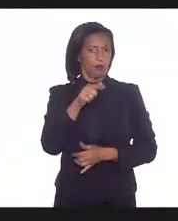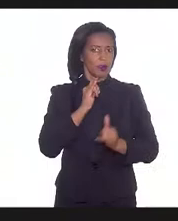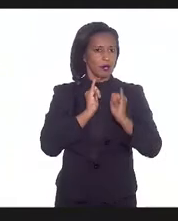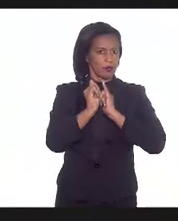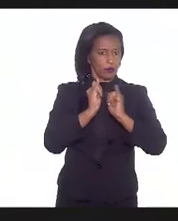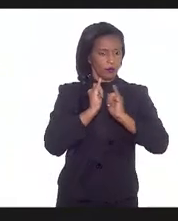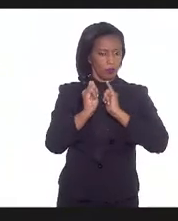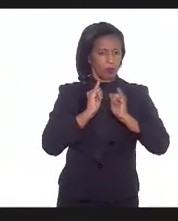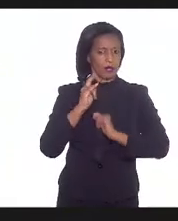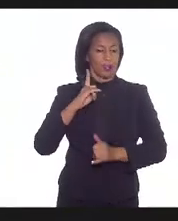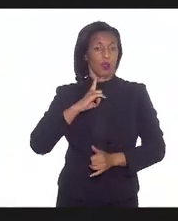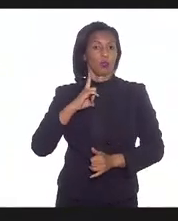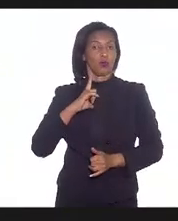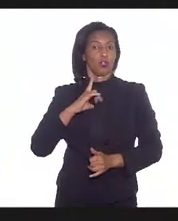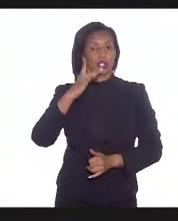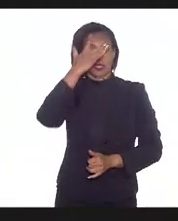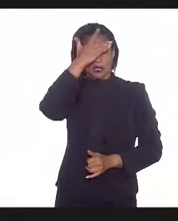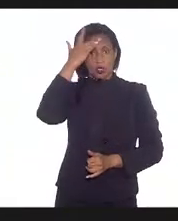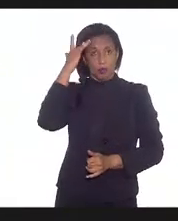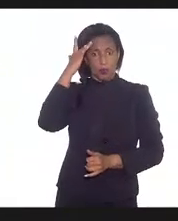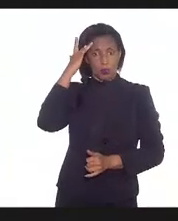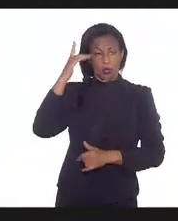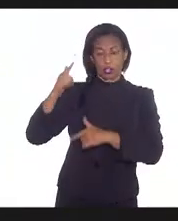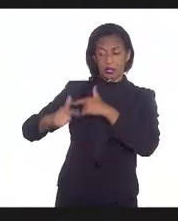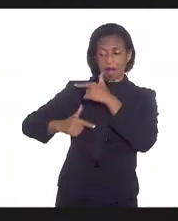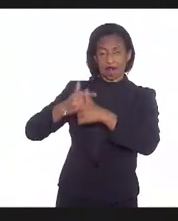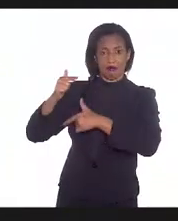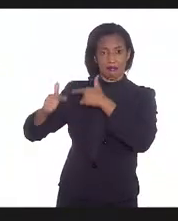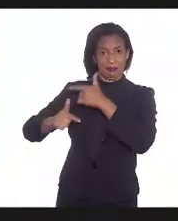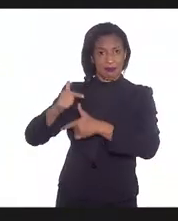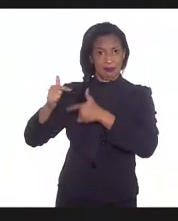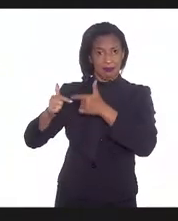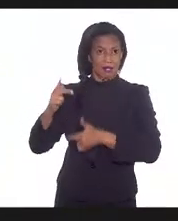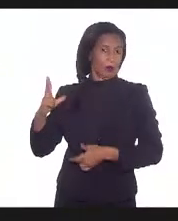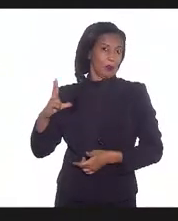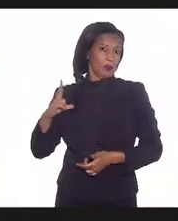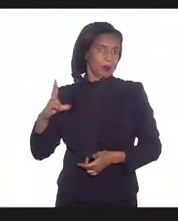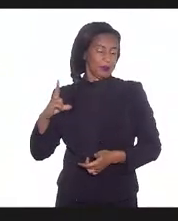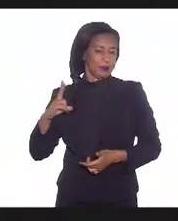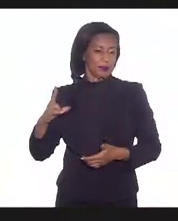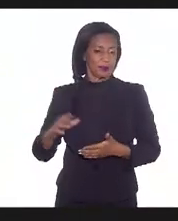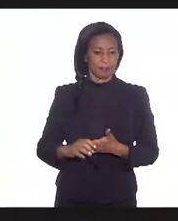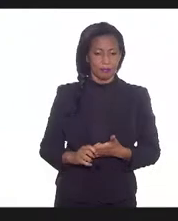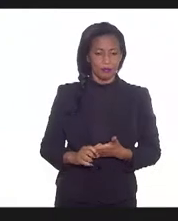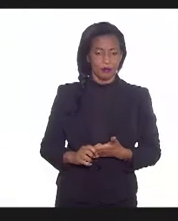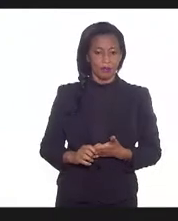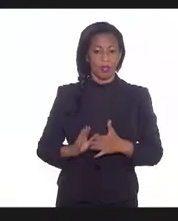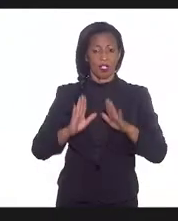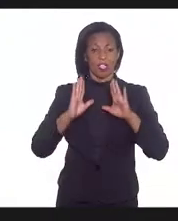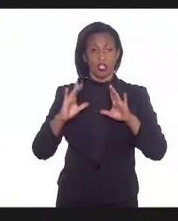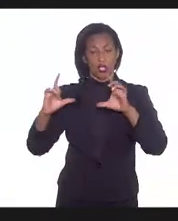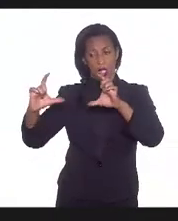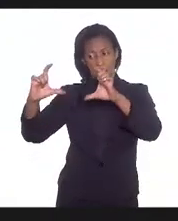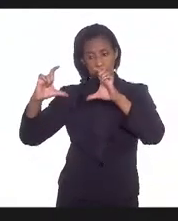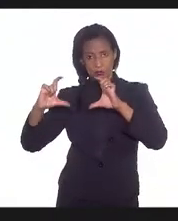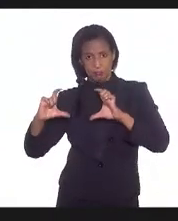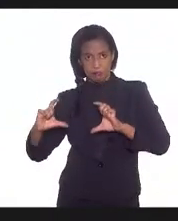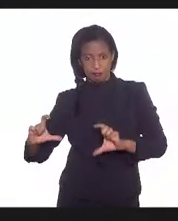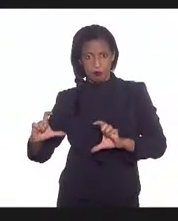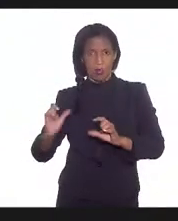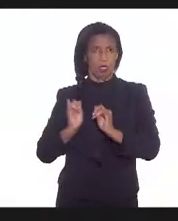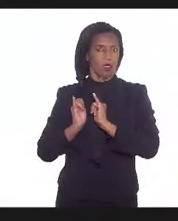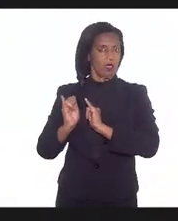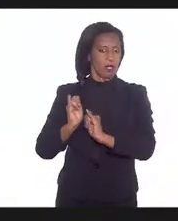dados dos terceirizados, e a gente tinha 806 confirmados em quarentena. Já os boletins posteriores,